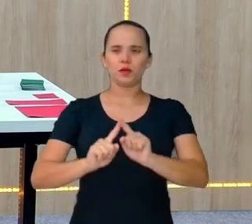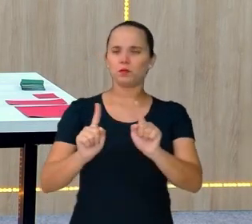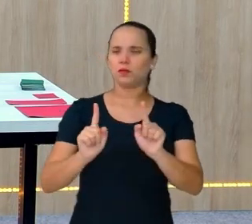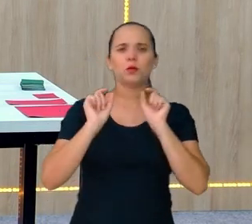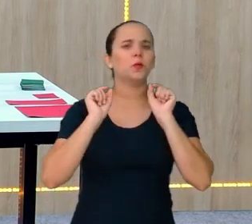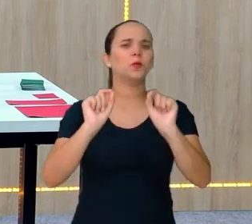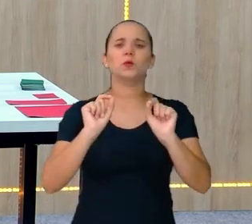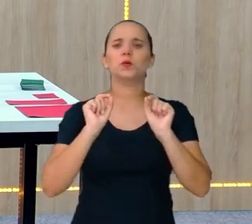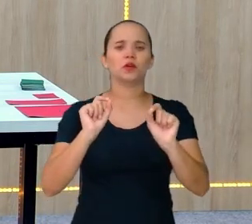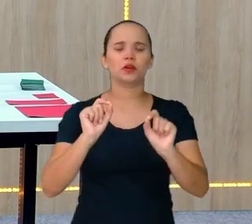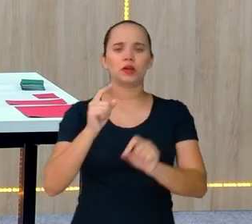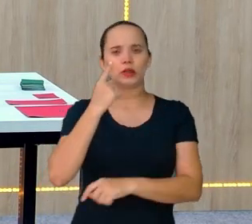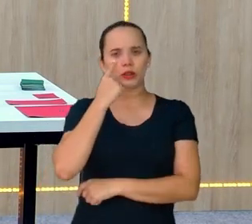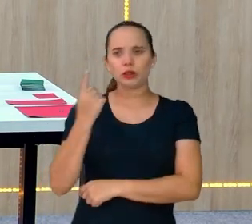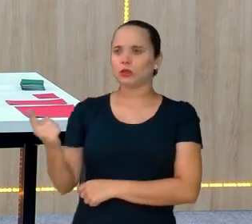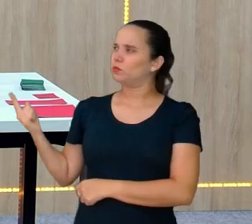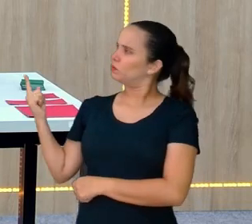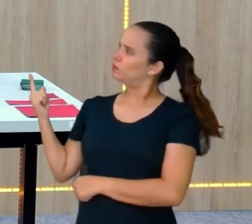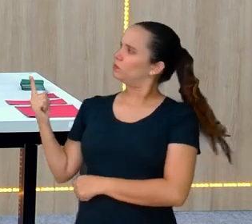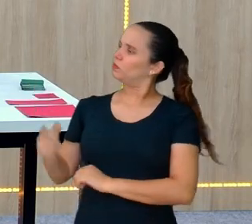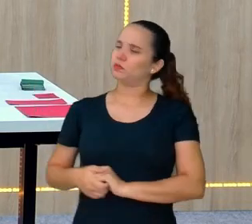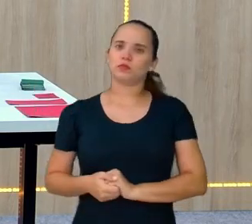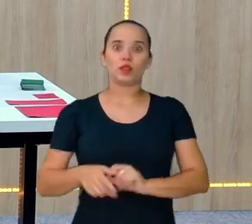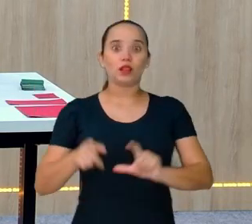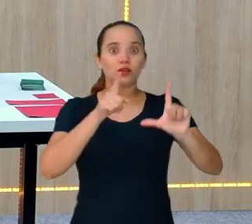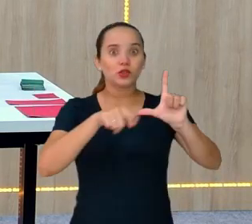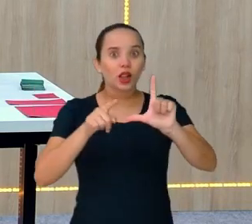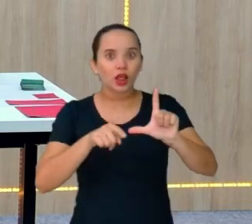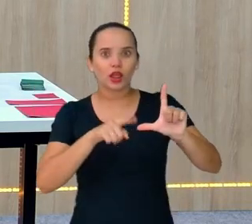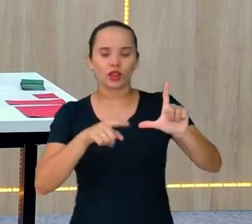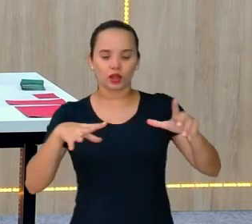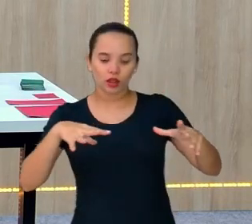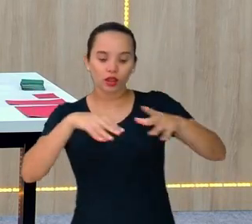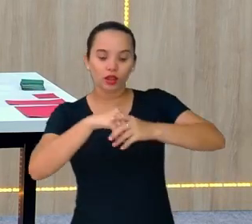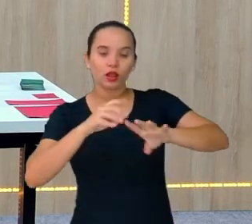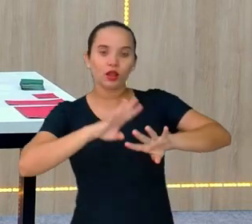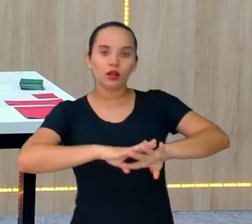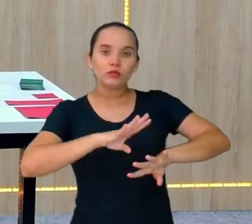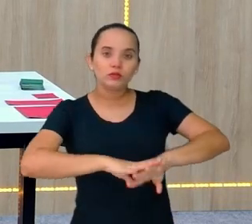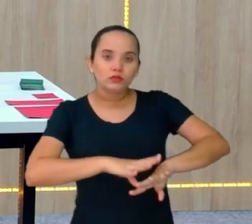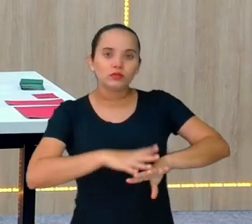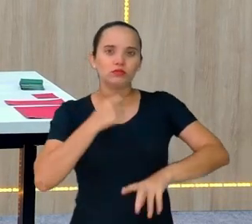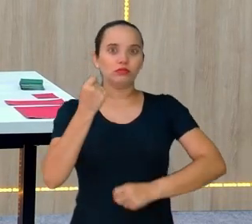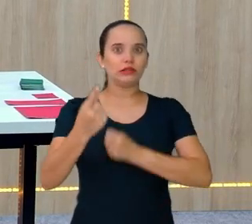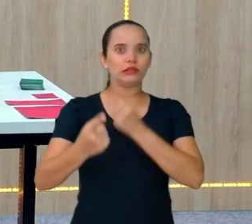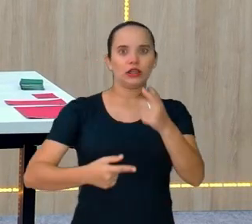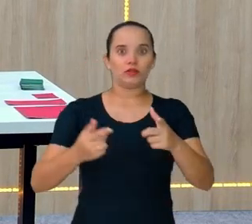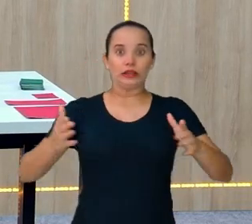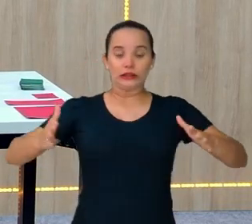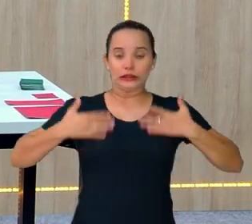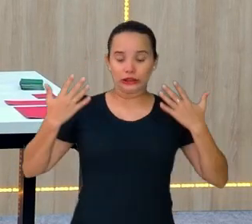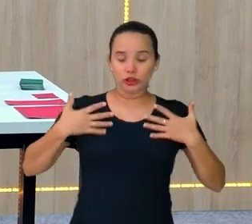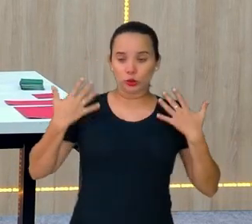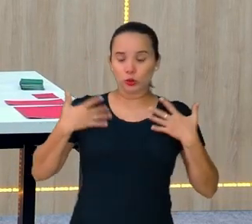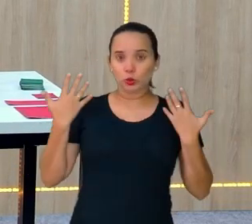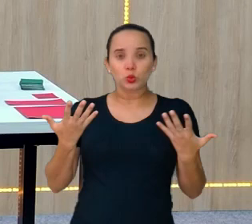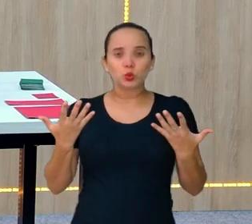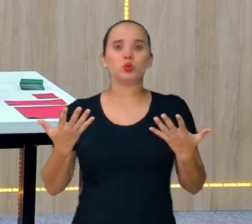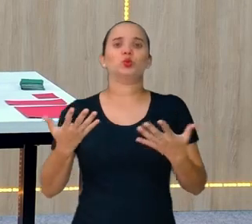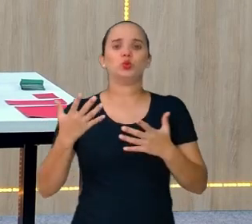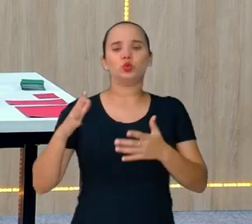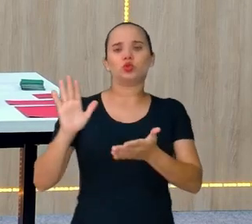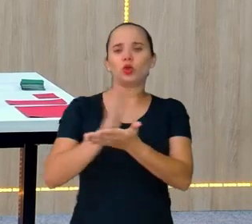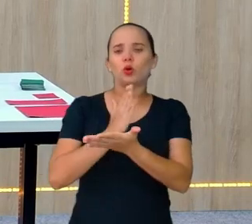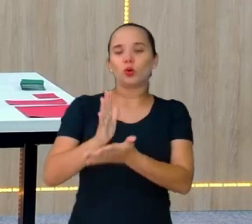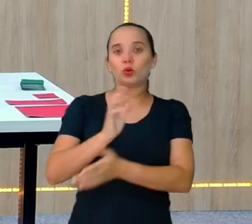isso? Aquelas letrinhas na matemática que muitas vezes apavoram alguns alunos e que